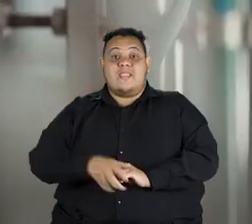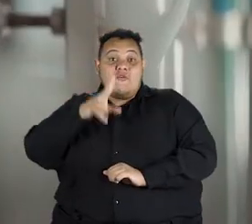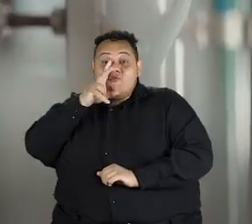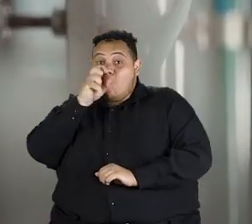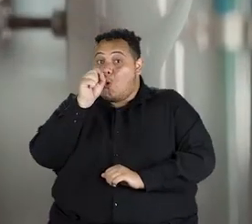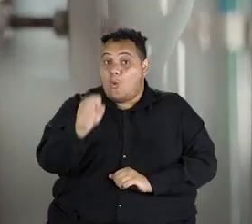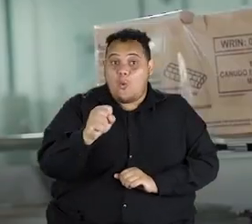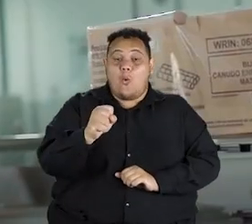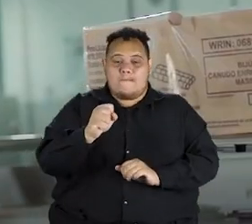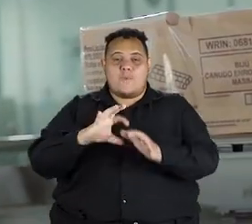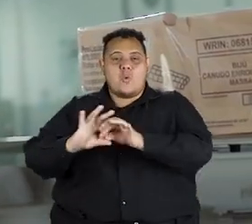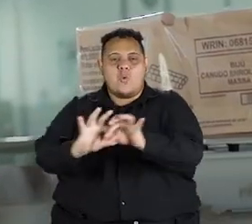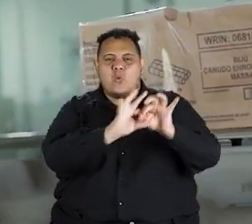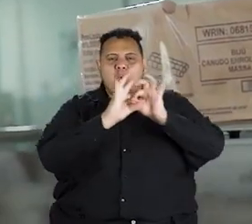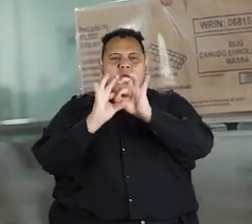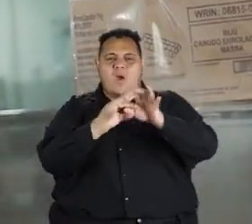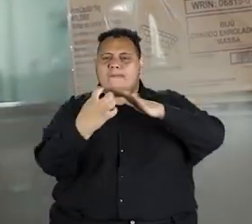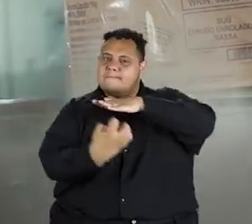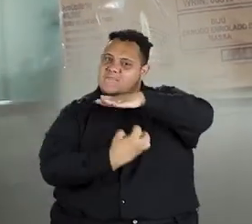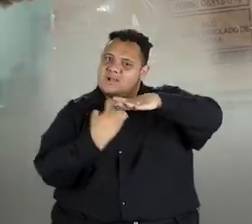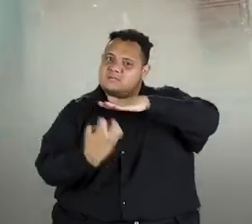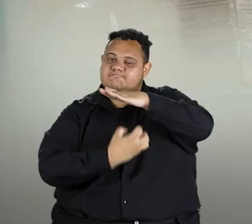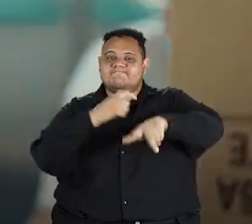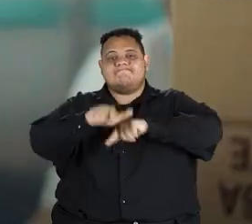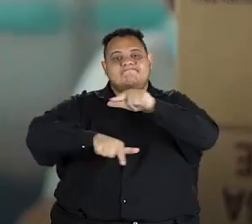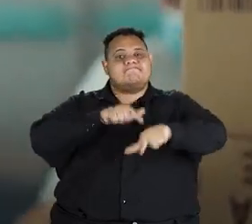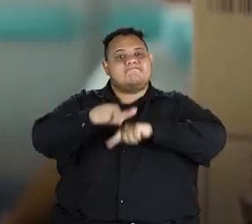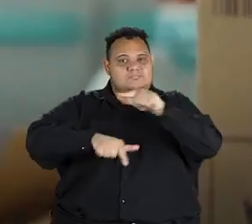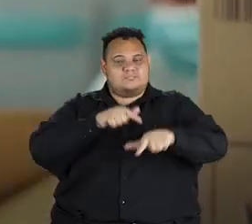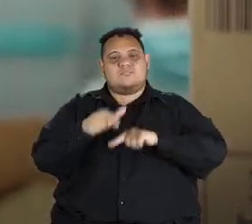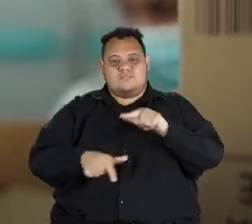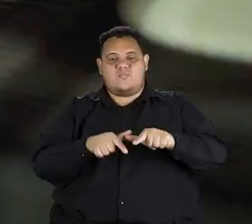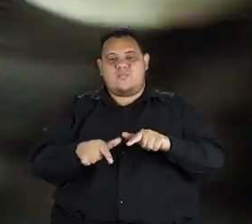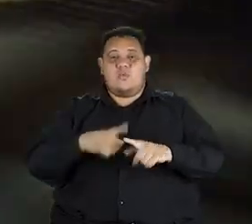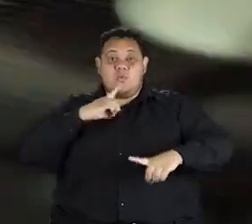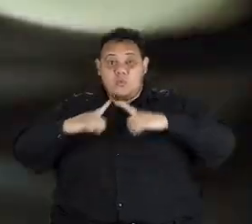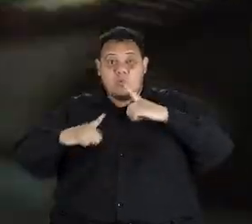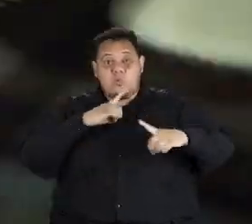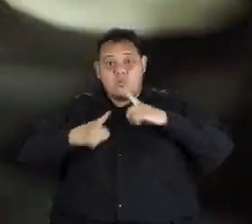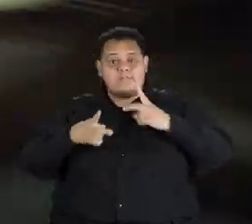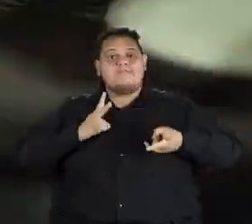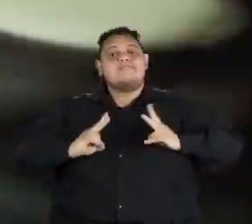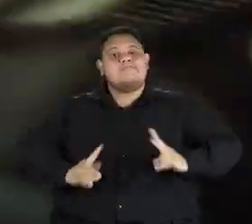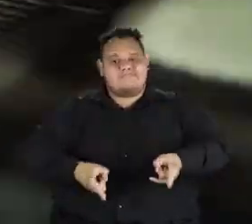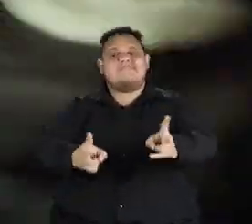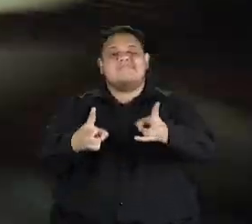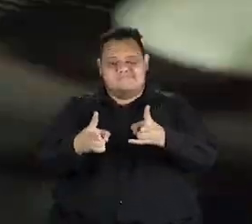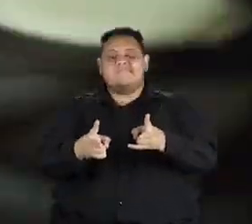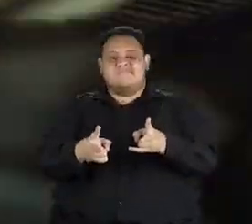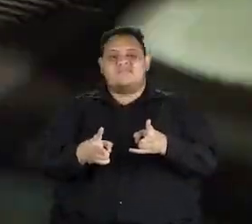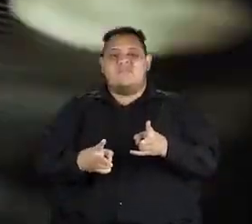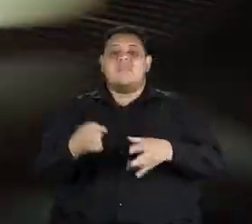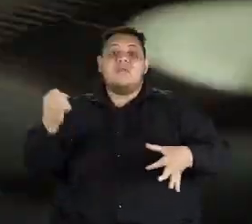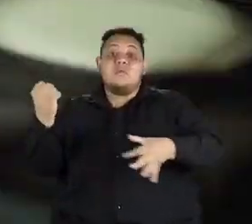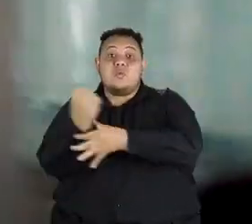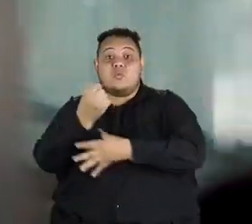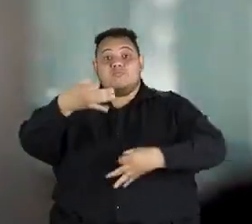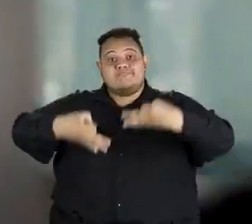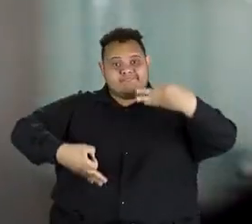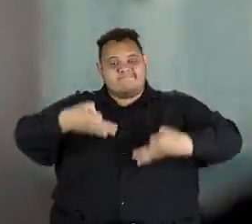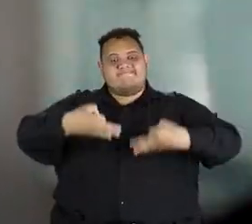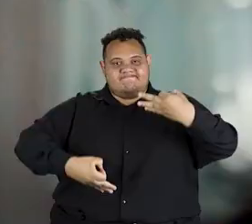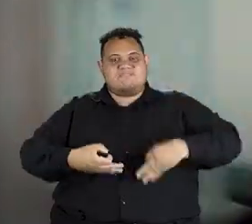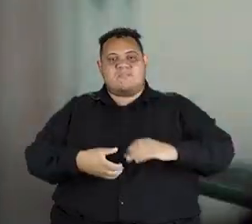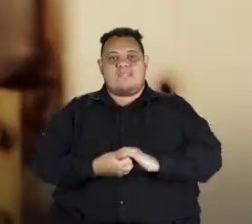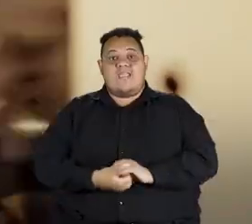Fortalecemos os laços com empresários e trabalhadores com diálogo permanente e segurança jurídica.